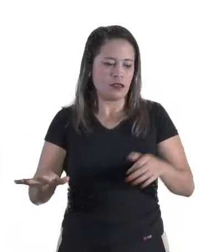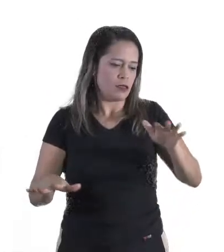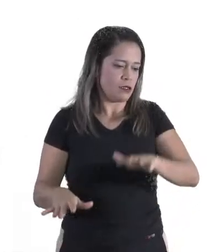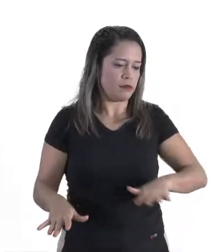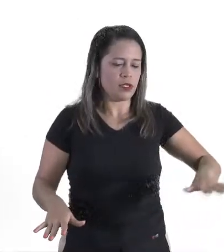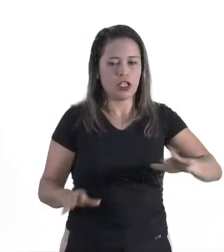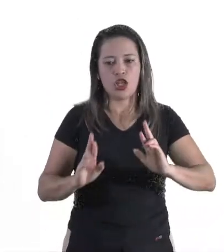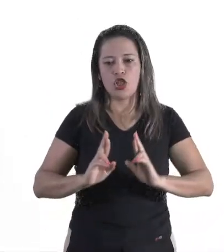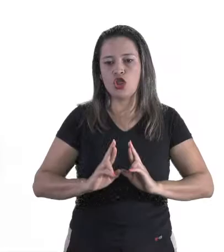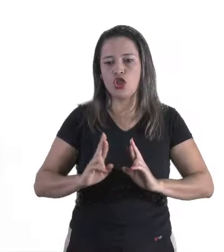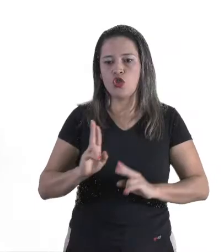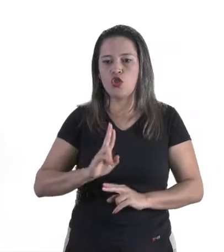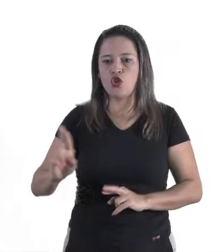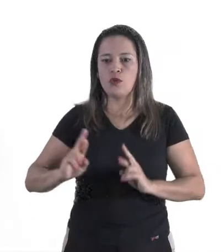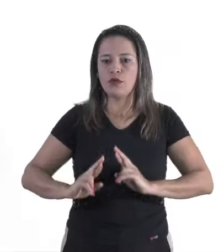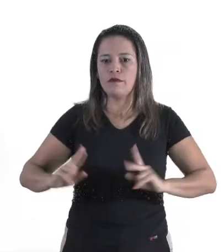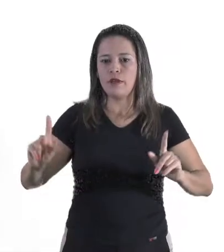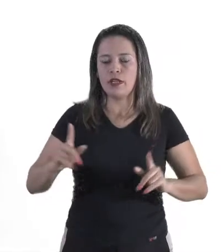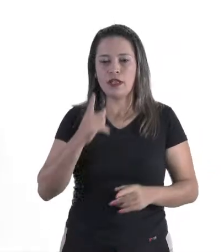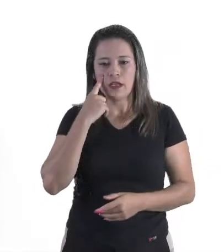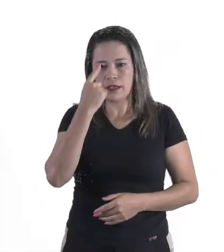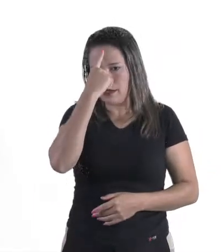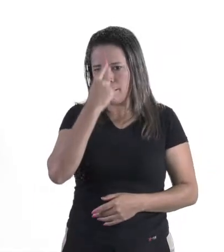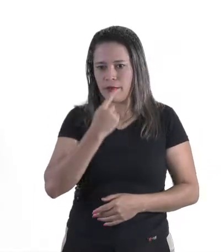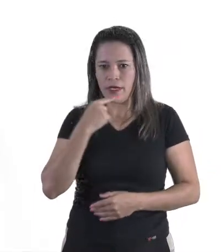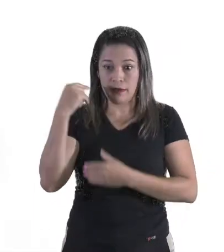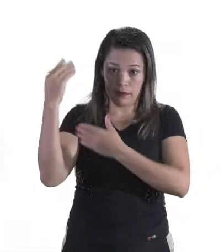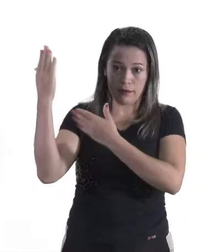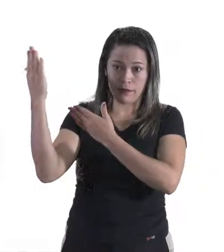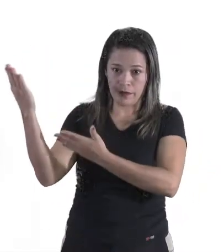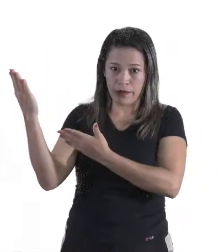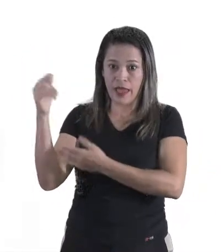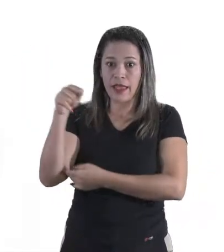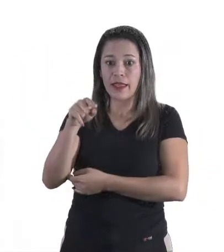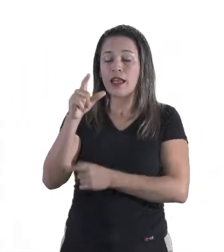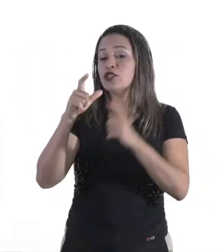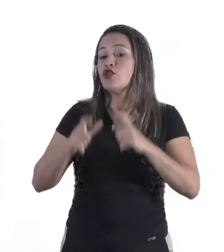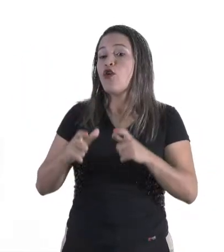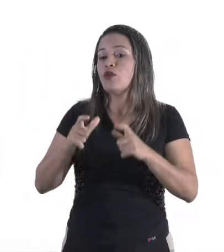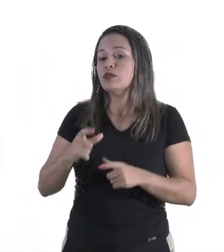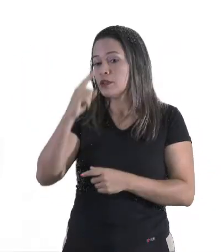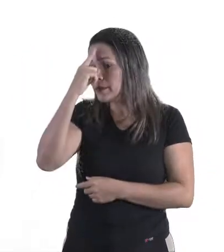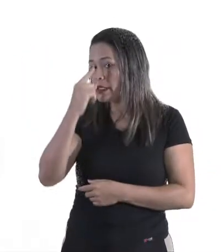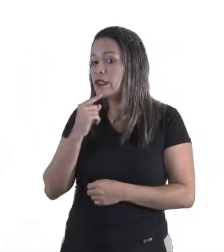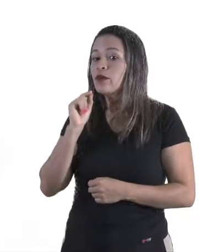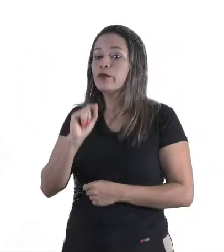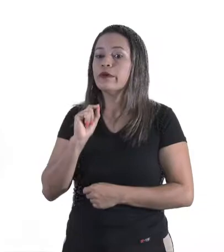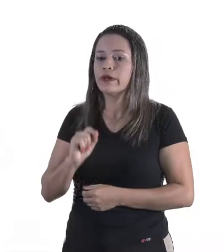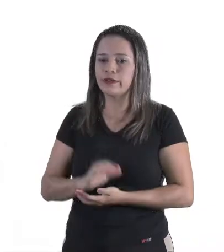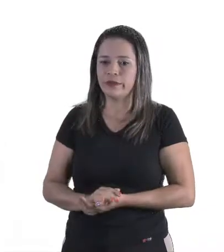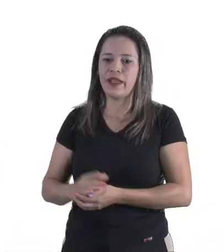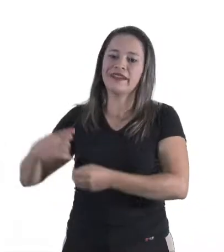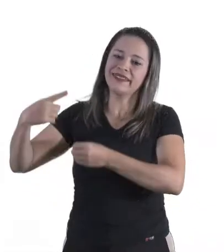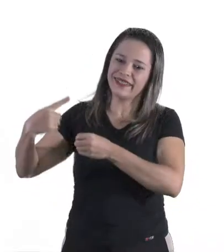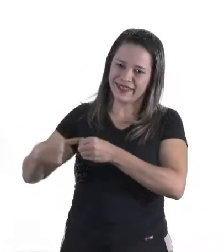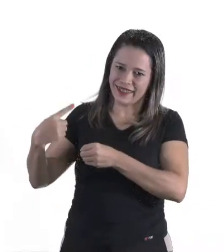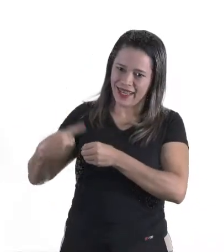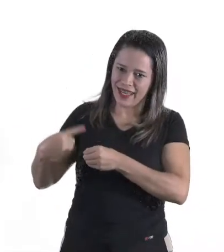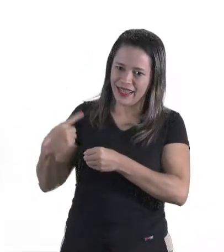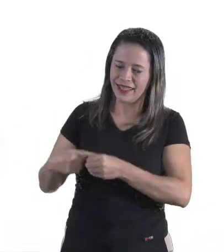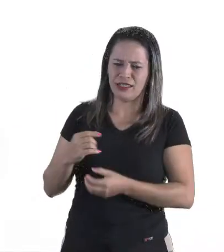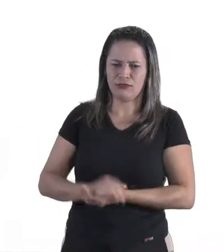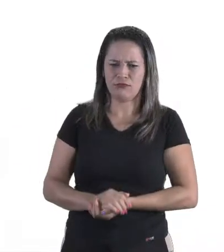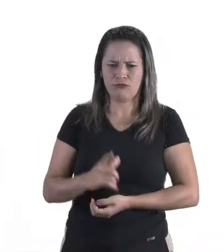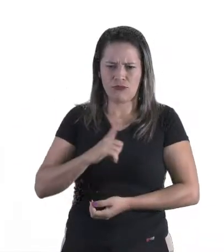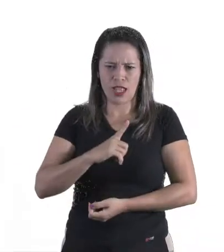Por exemplo, nessa imagem que vocês estão vendo, é uma imagem de onde? Da cidade. Tem